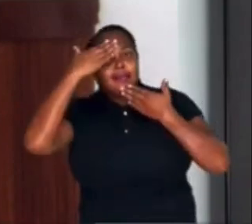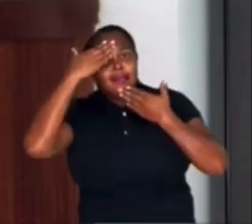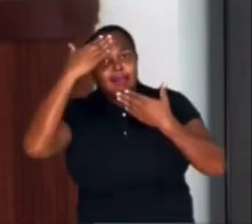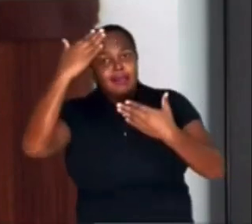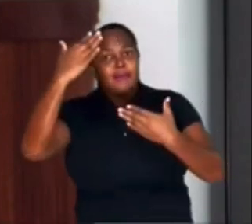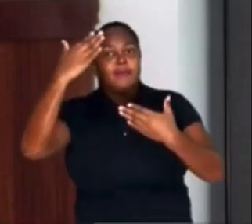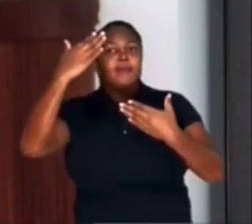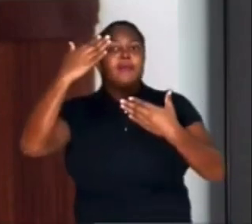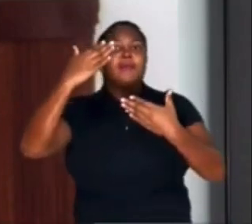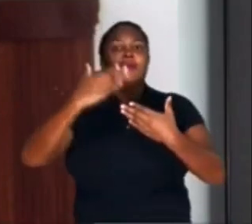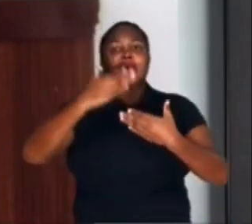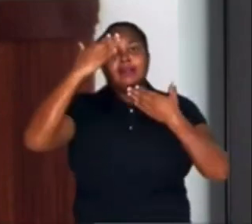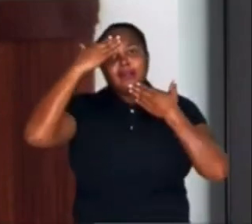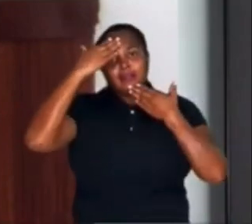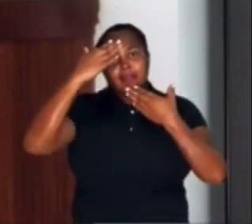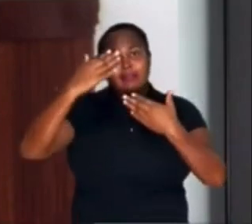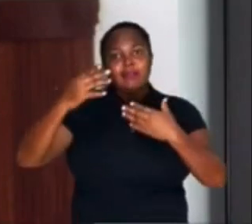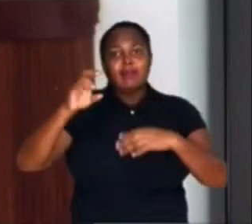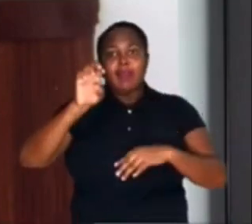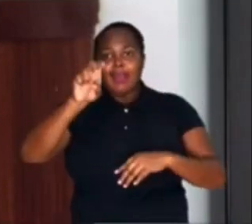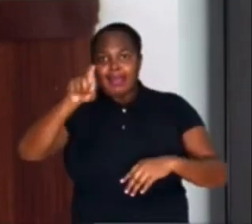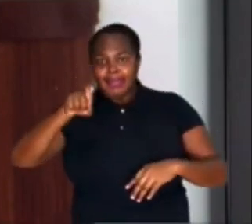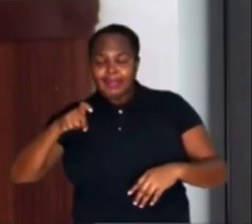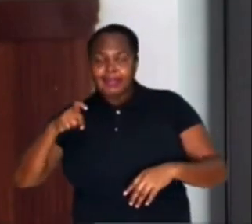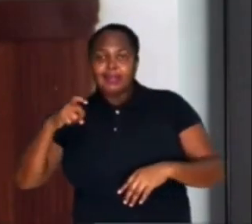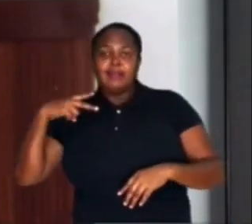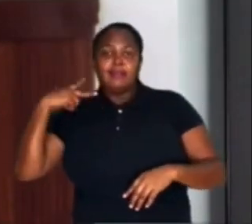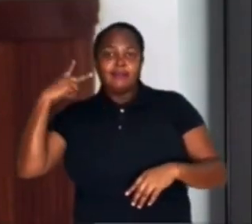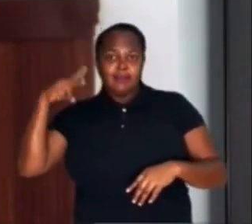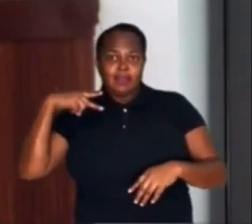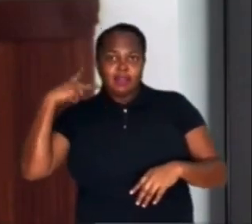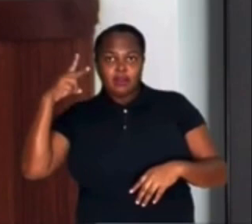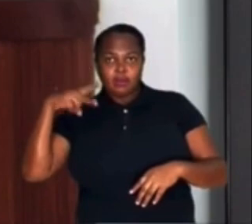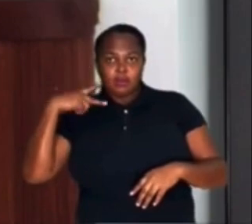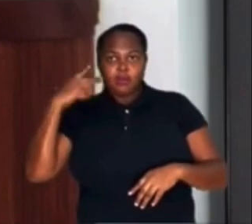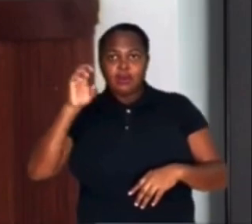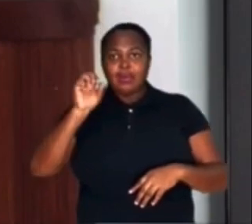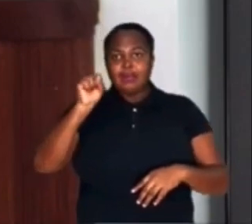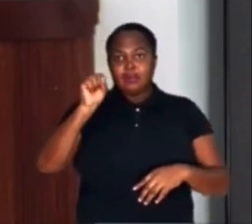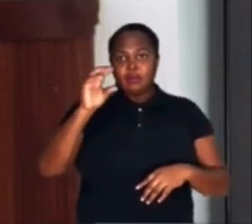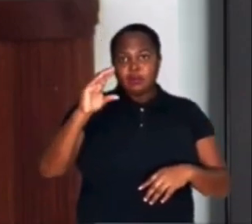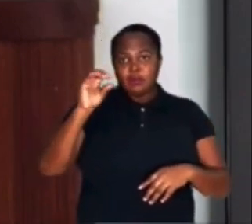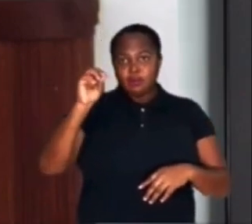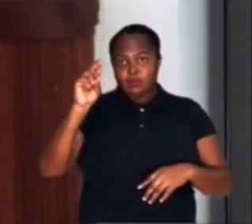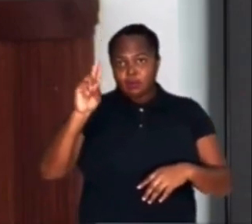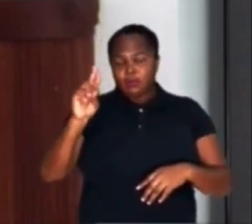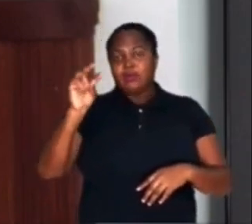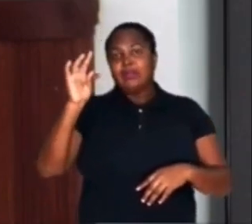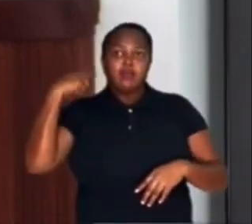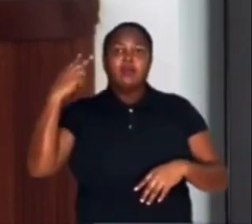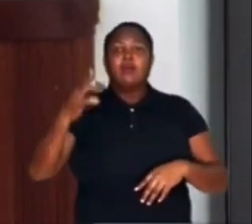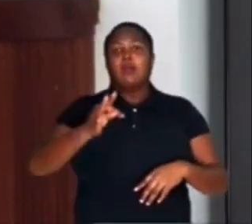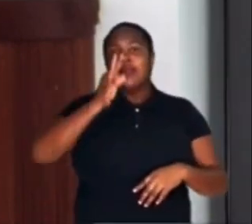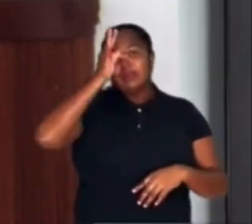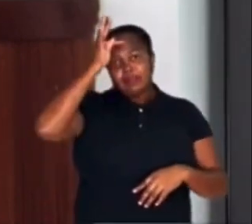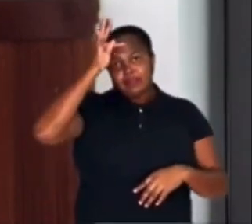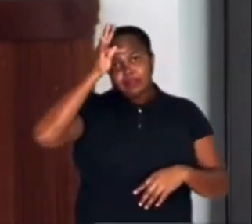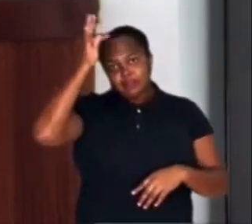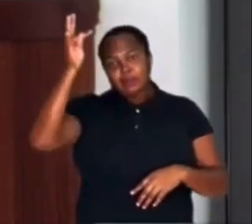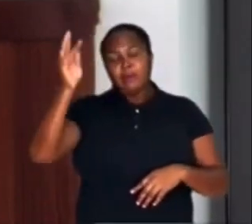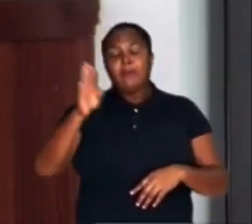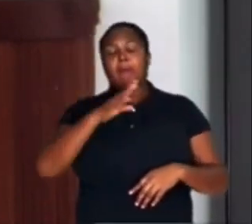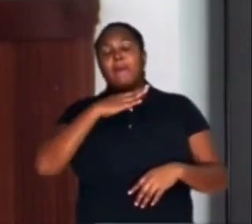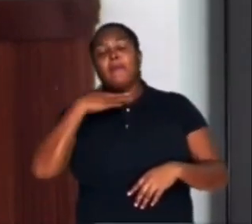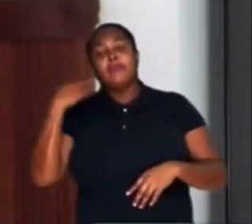Escuta pela autoria da moção de pesar pelo falecimento de minha mãe em setembro de 2019. Muito